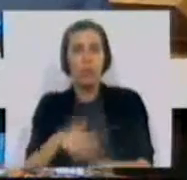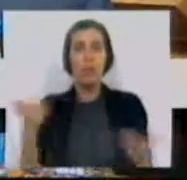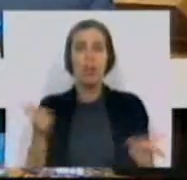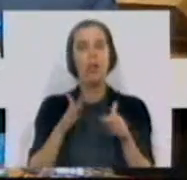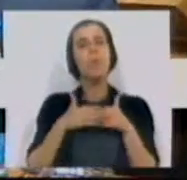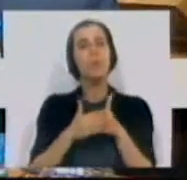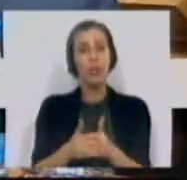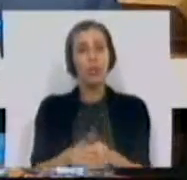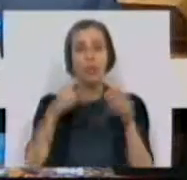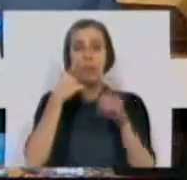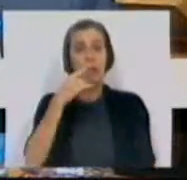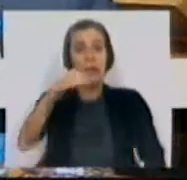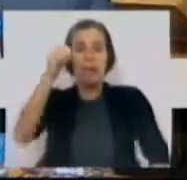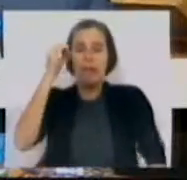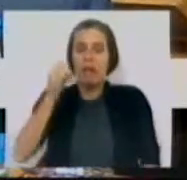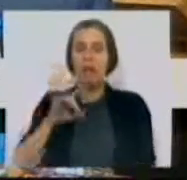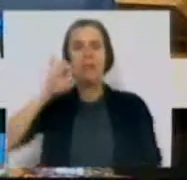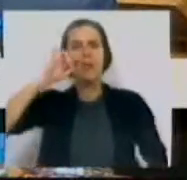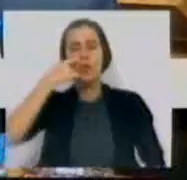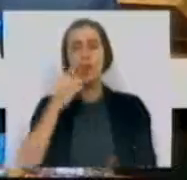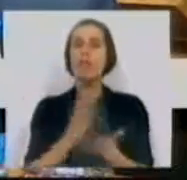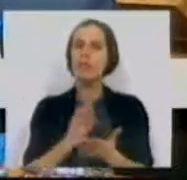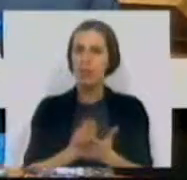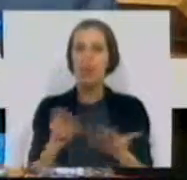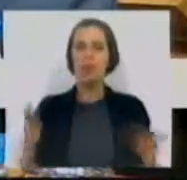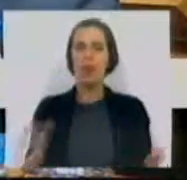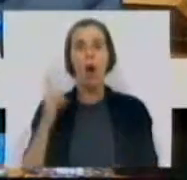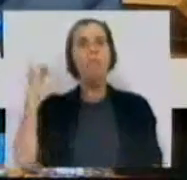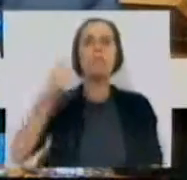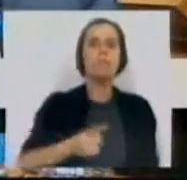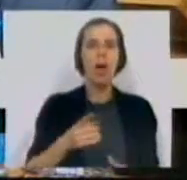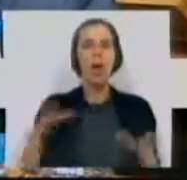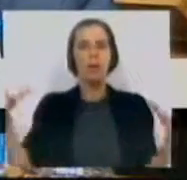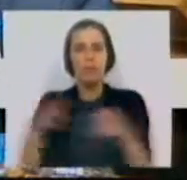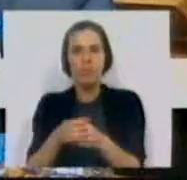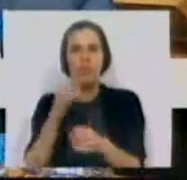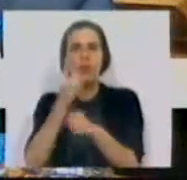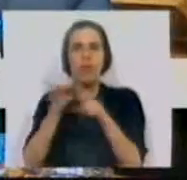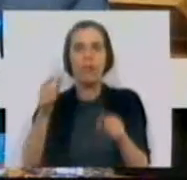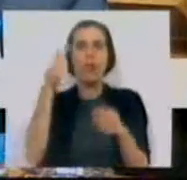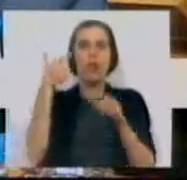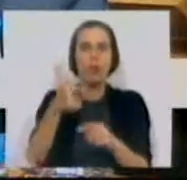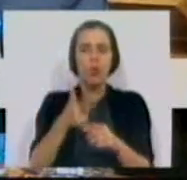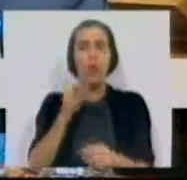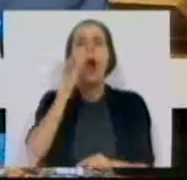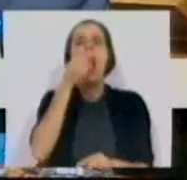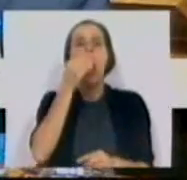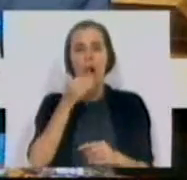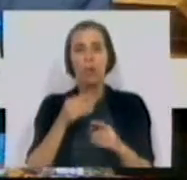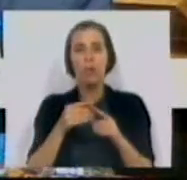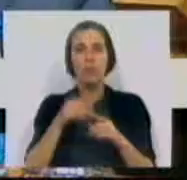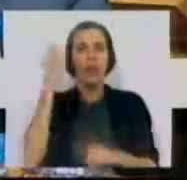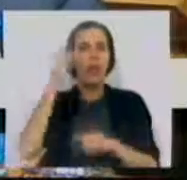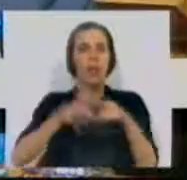procedimento nunca visto de desconfiança das escolas, obrigando-as a fundir turmas e a lançar alunos de